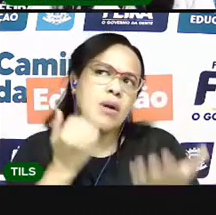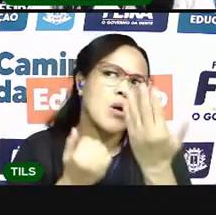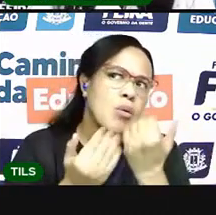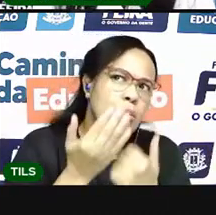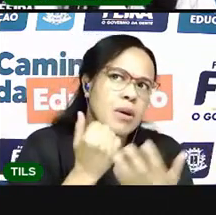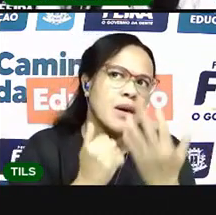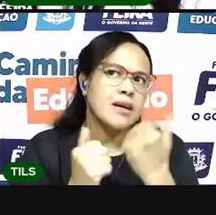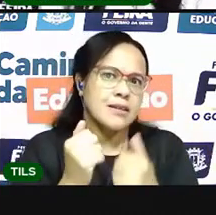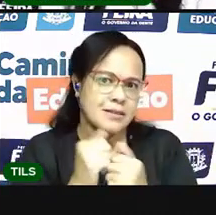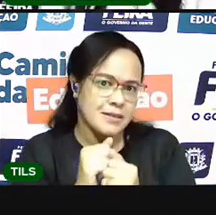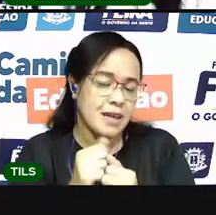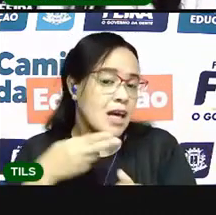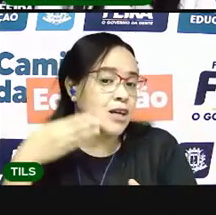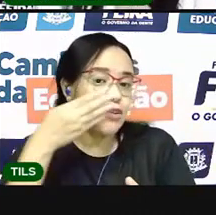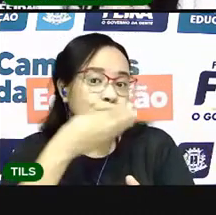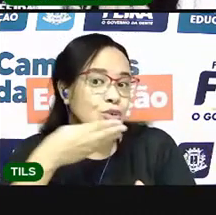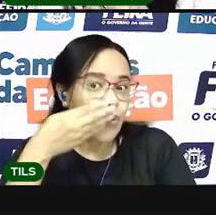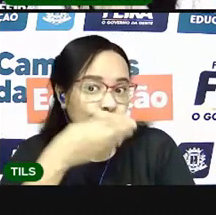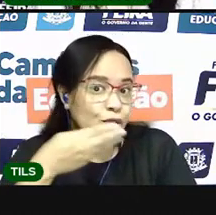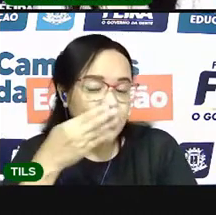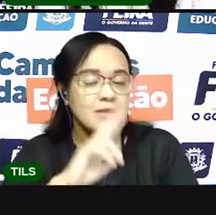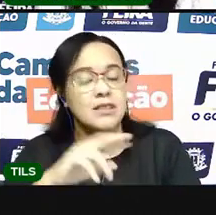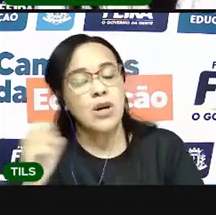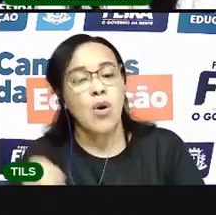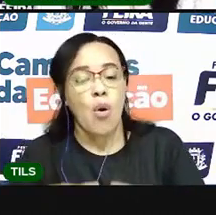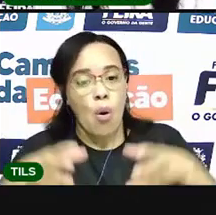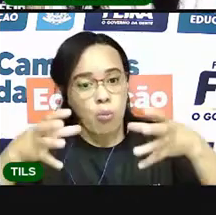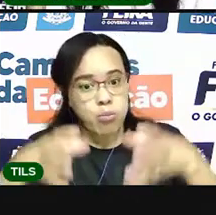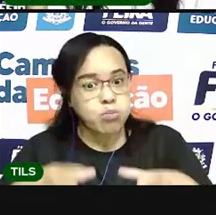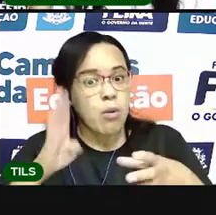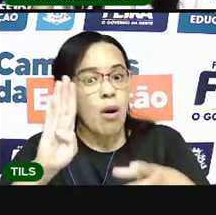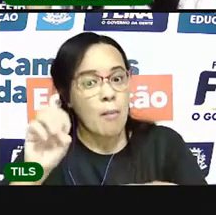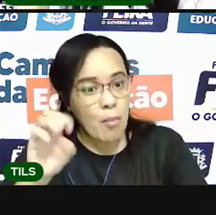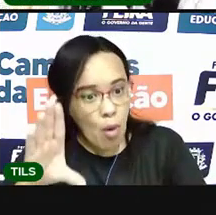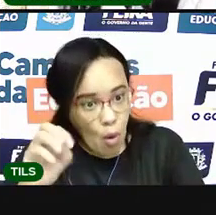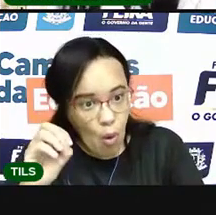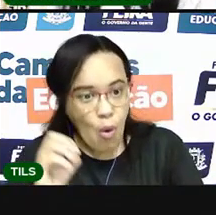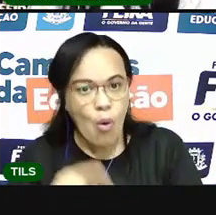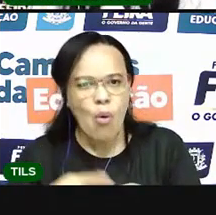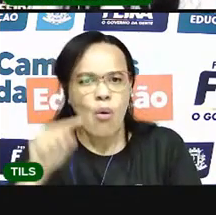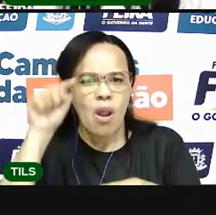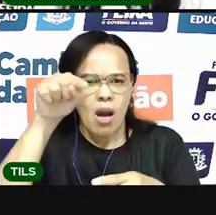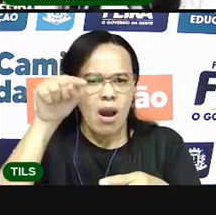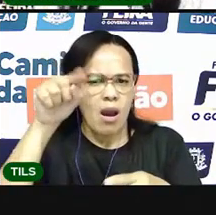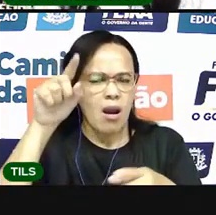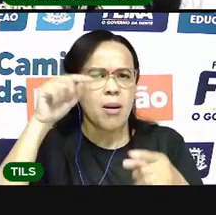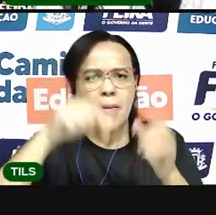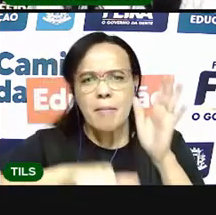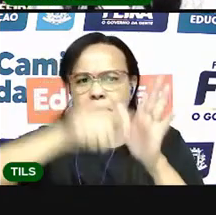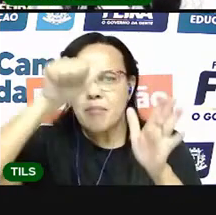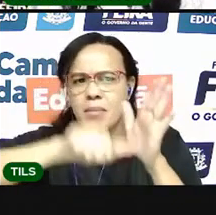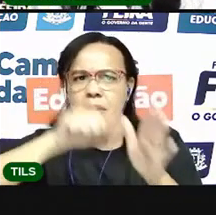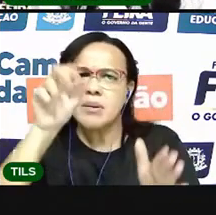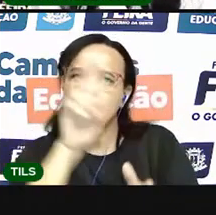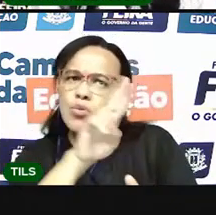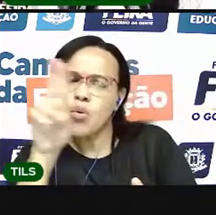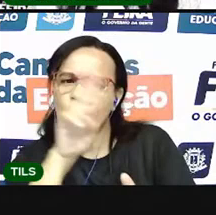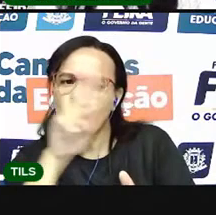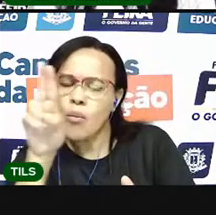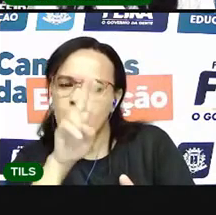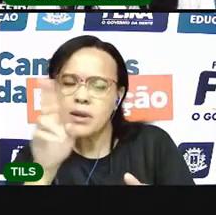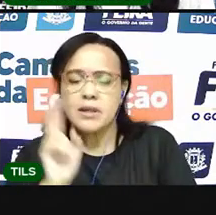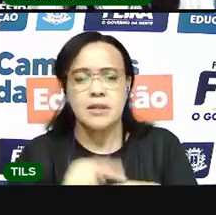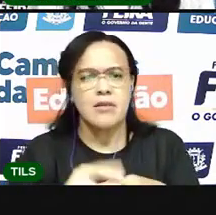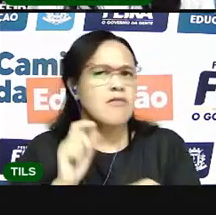brigadeiro, receita de bolo, também é estruturada dessa maneira. Vem lá em cima o nome do que você vai